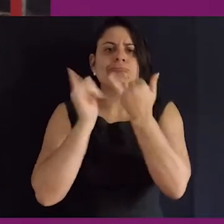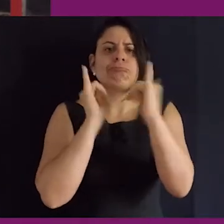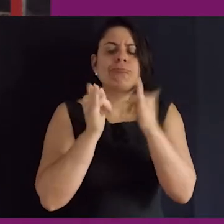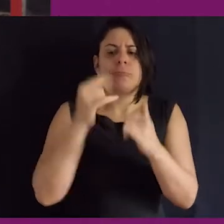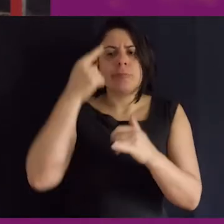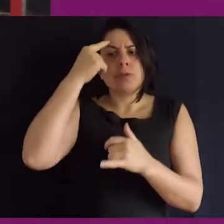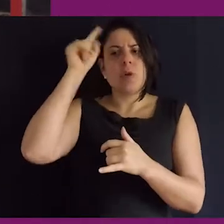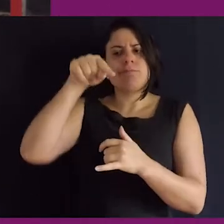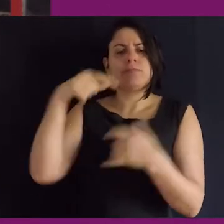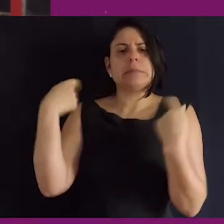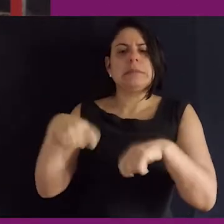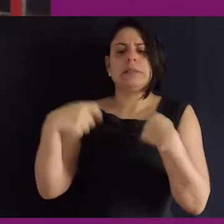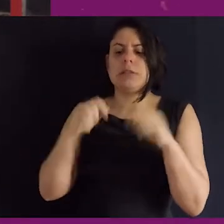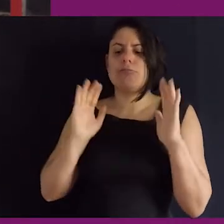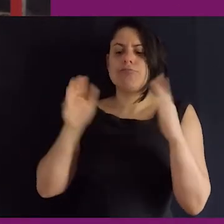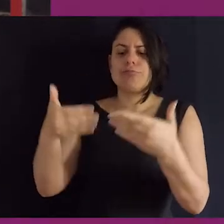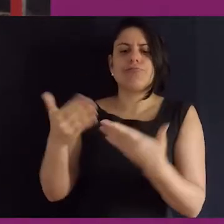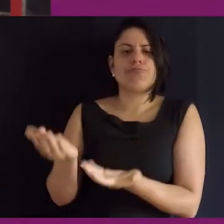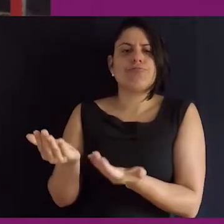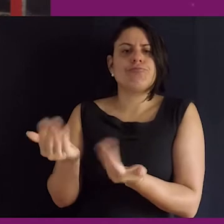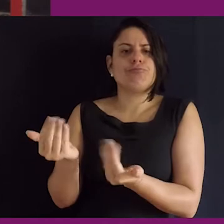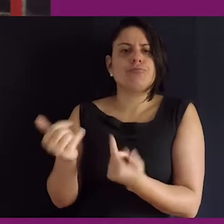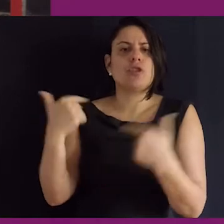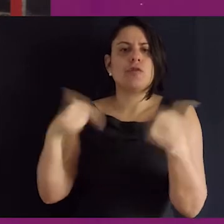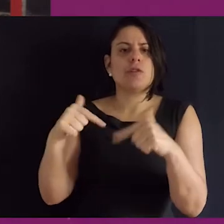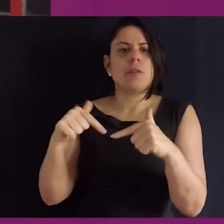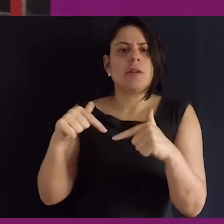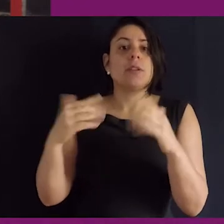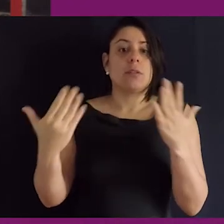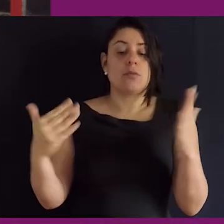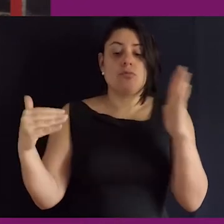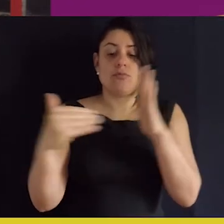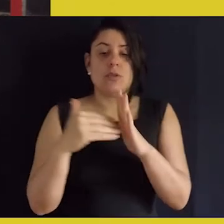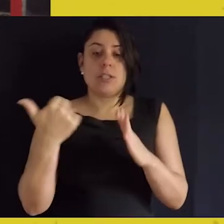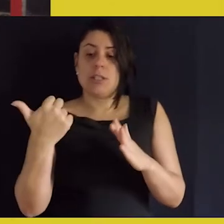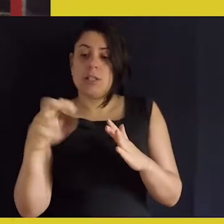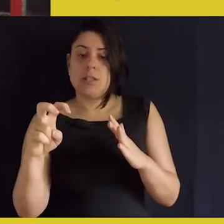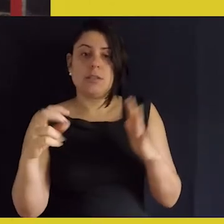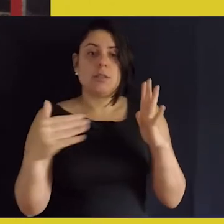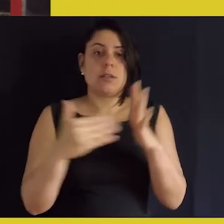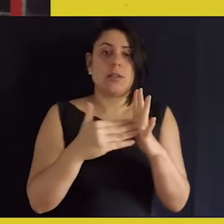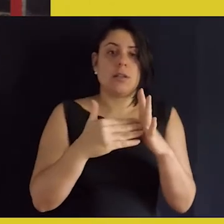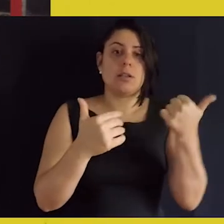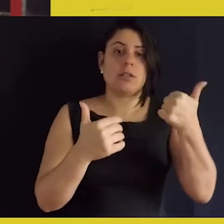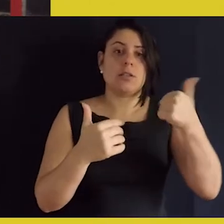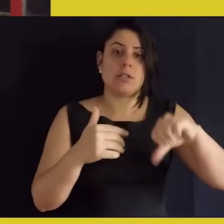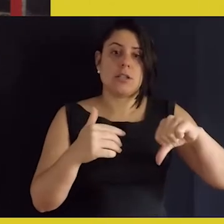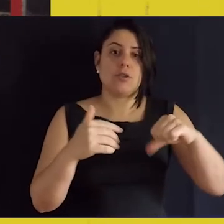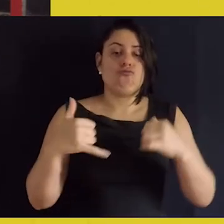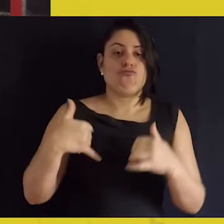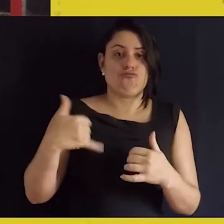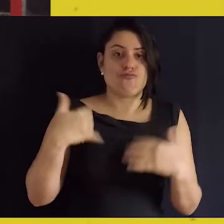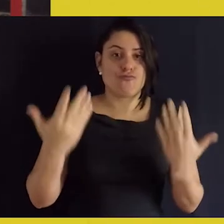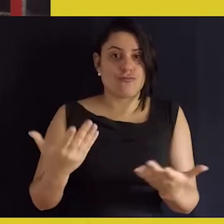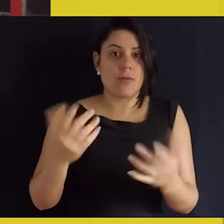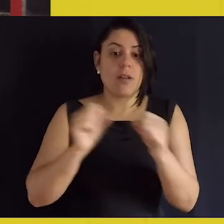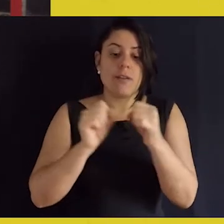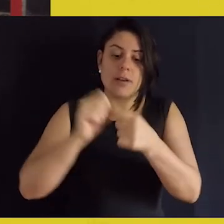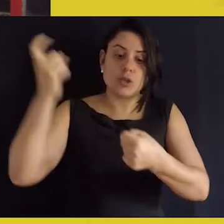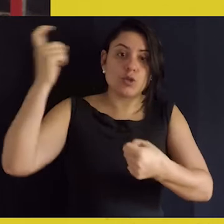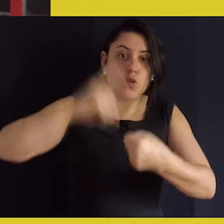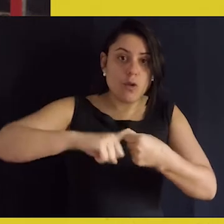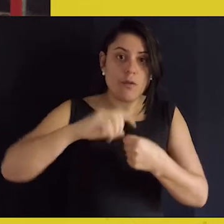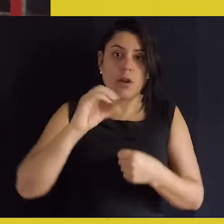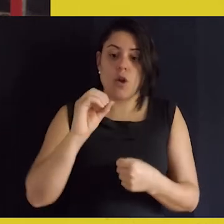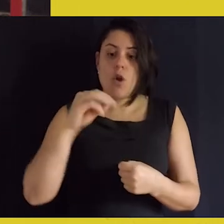que a gente precisava começar a trabalhar com as juventudes, ela propõe para que a gente comece a trabalhar com jovens de 15 a 19 anos. Então,